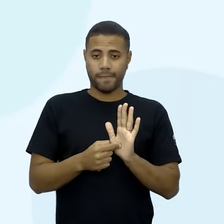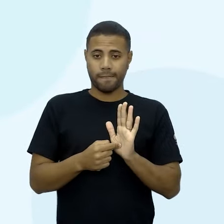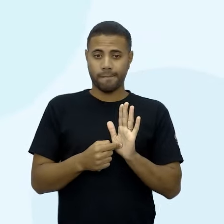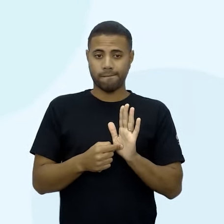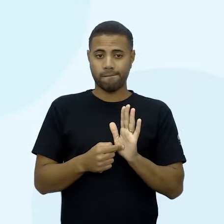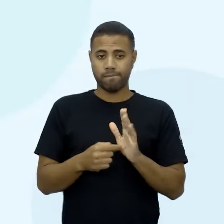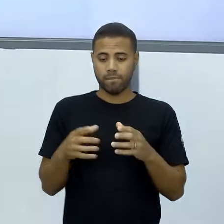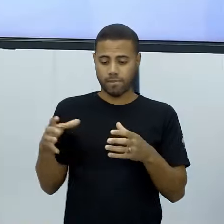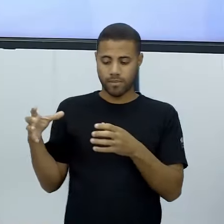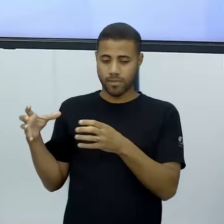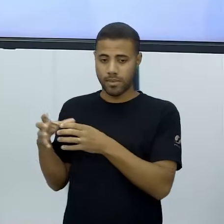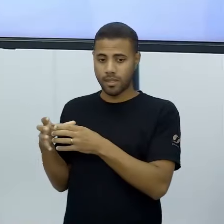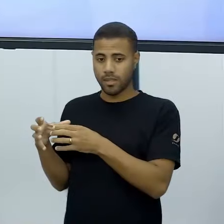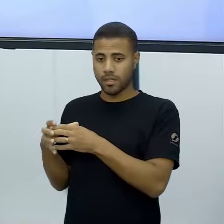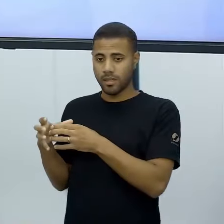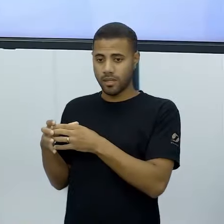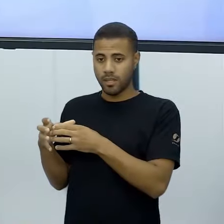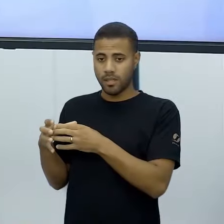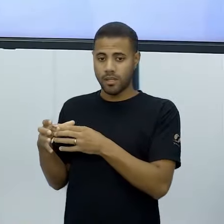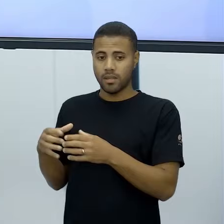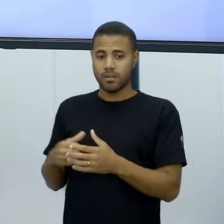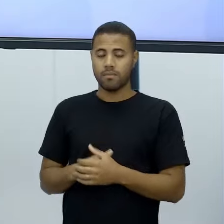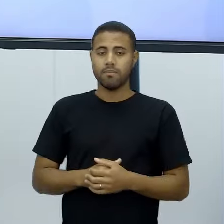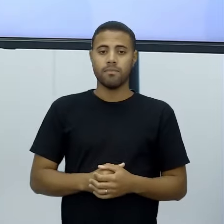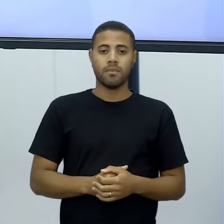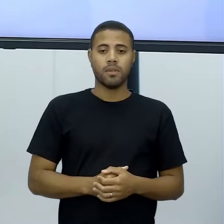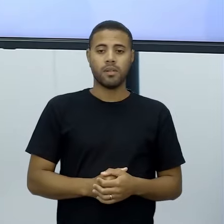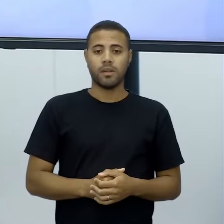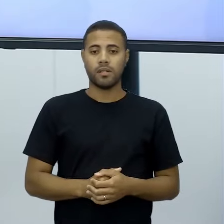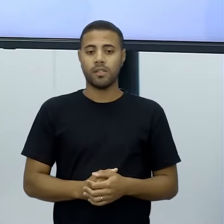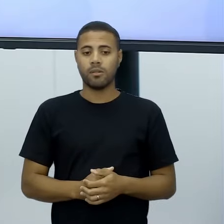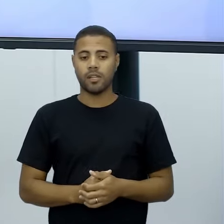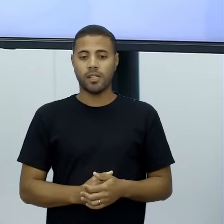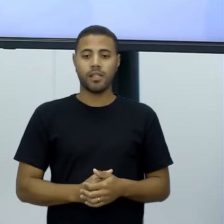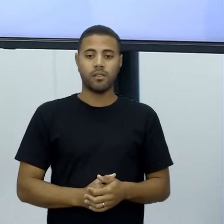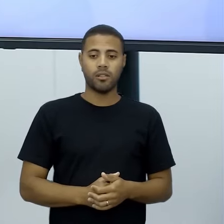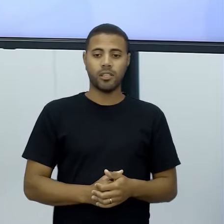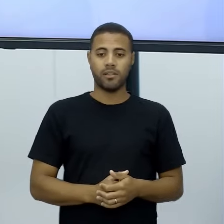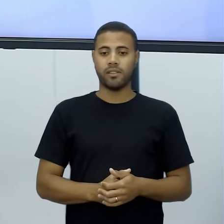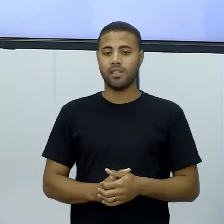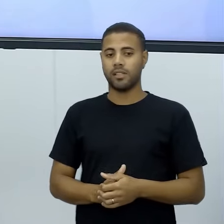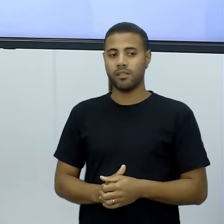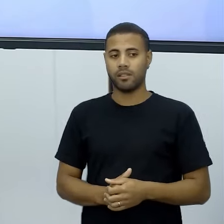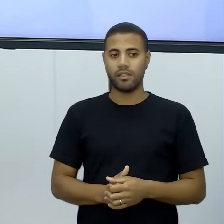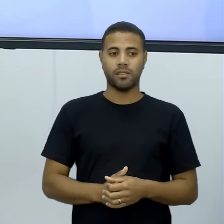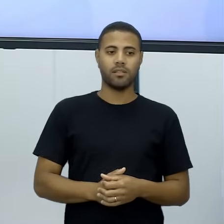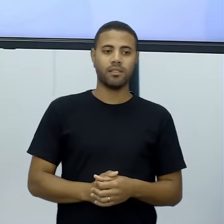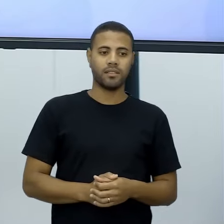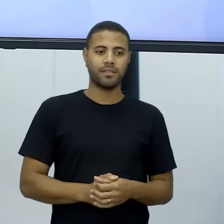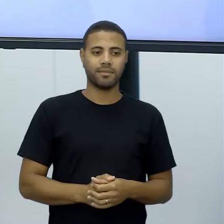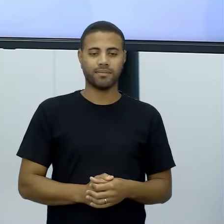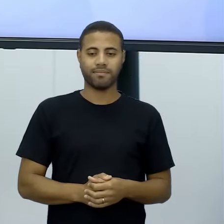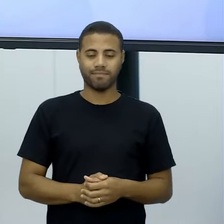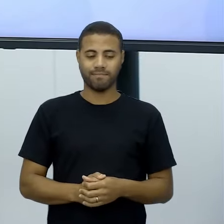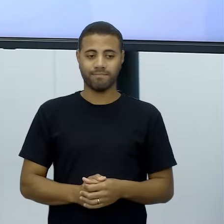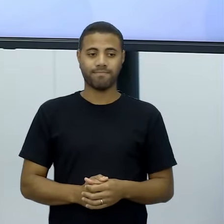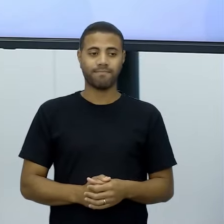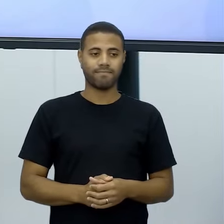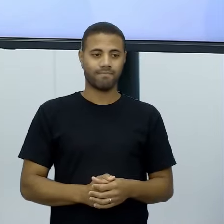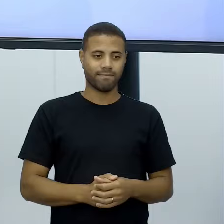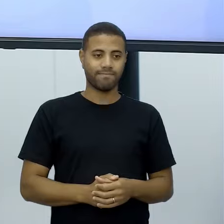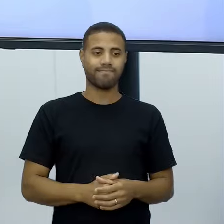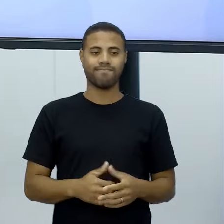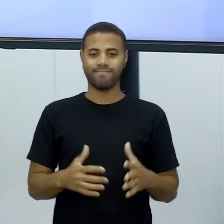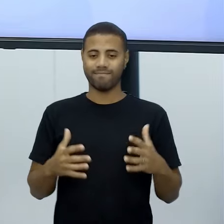pequenas. Não, não, não, não. Você pega a amostra de populações grandes, né? E o que que acontece? A gente